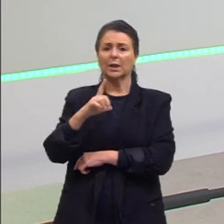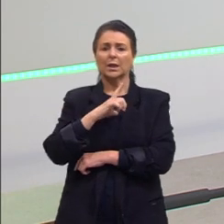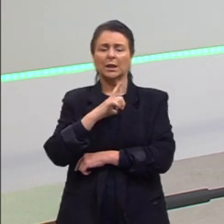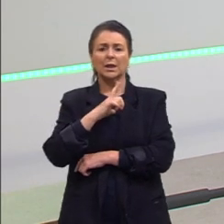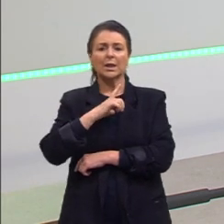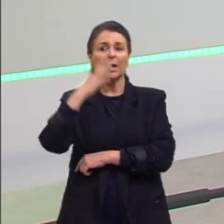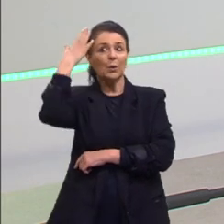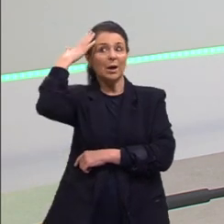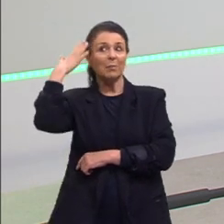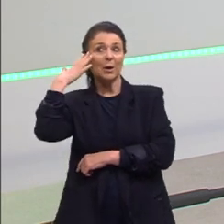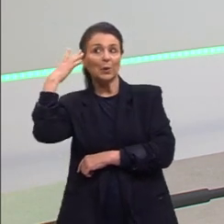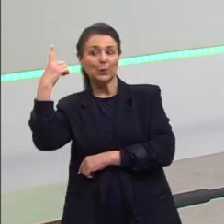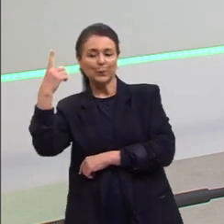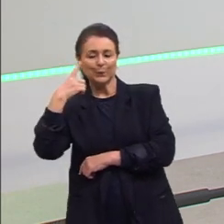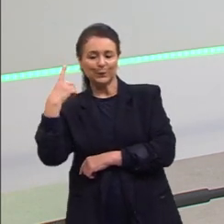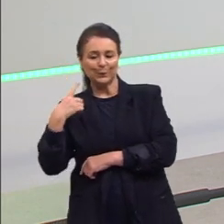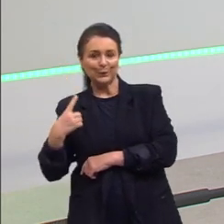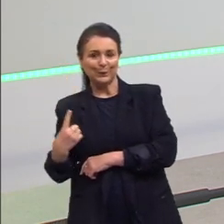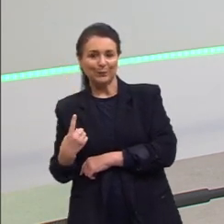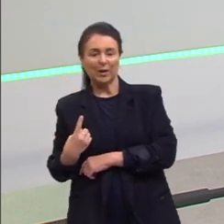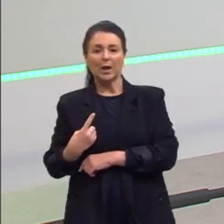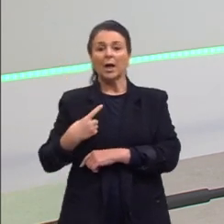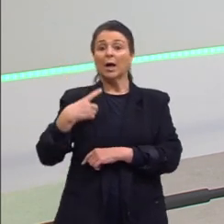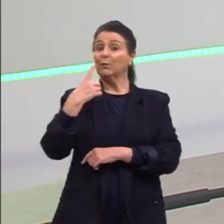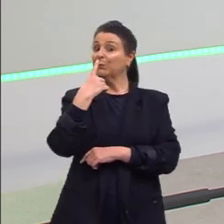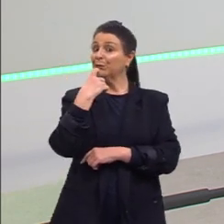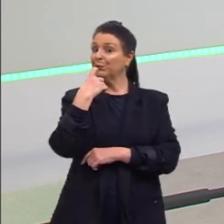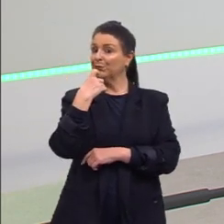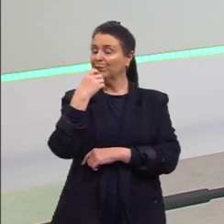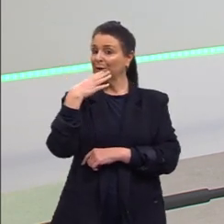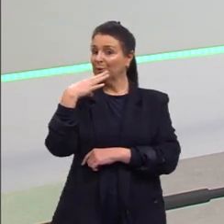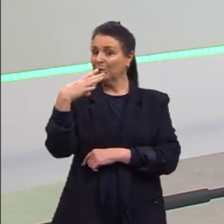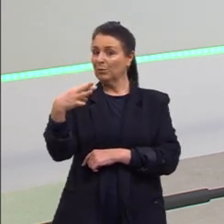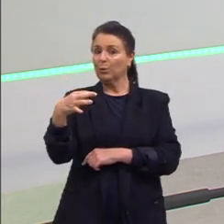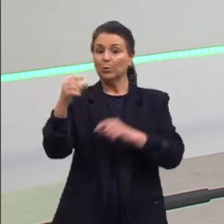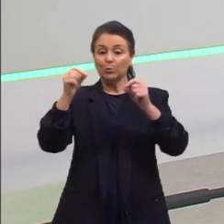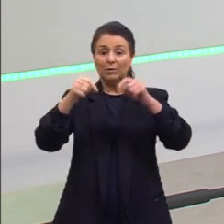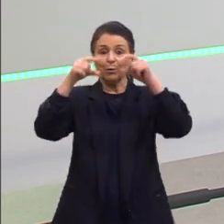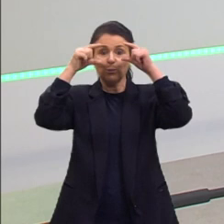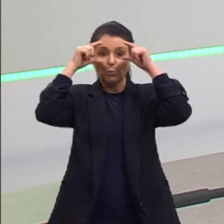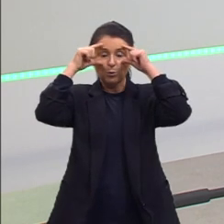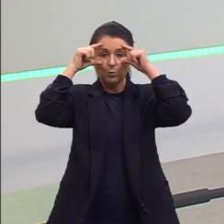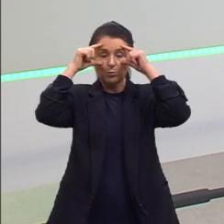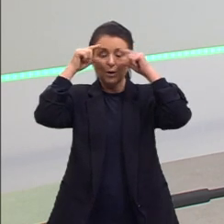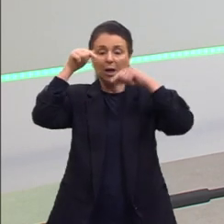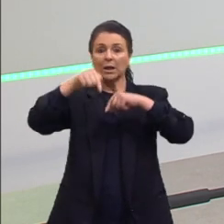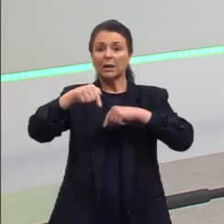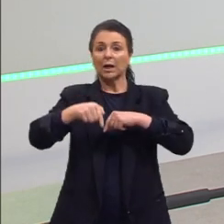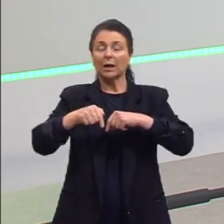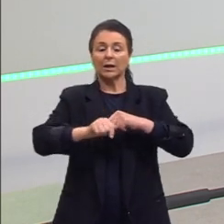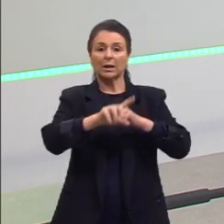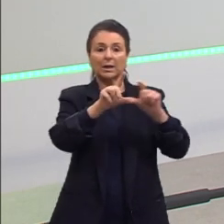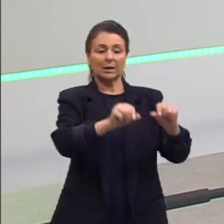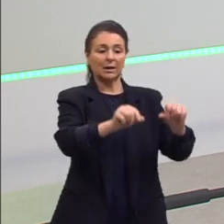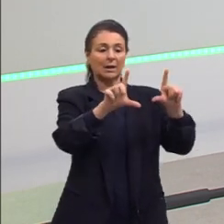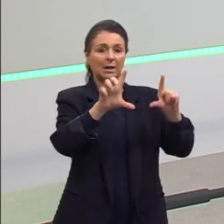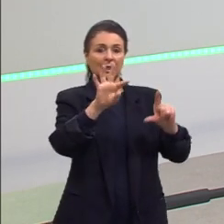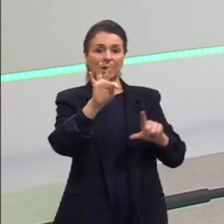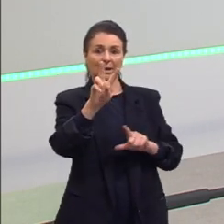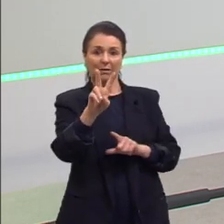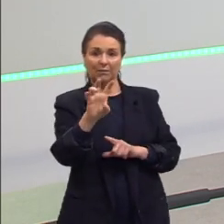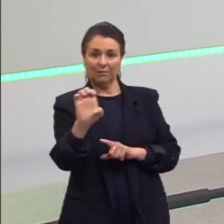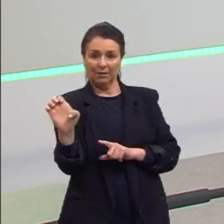cabelos cacheados, pintados de vermelho, uso óculos, estou aqui no estúdio da TVE com a